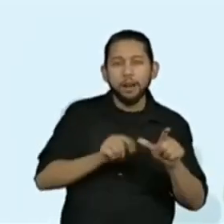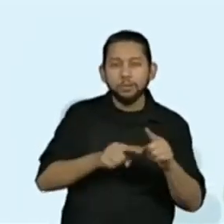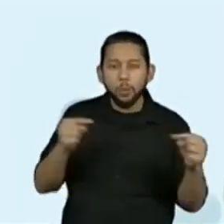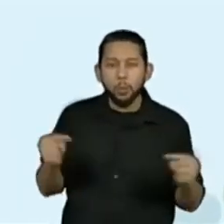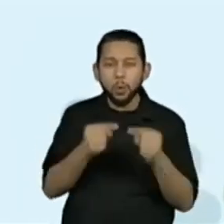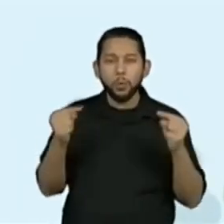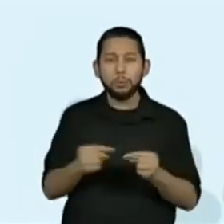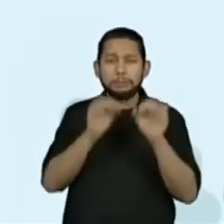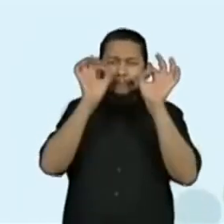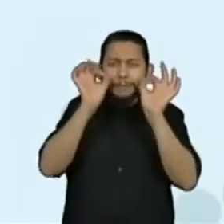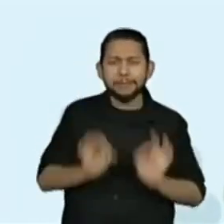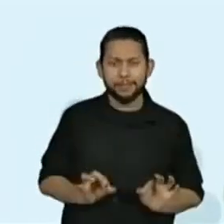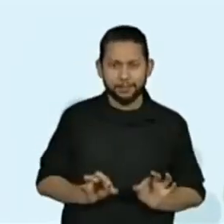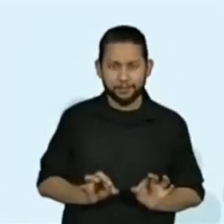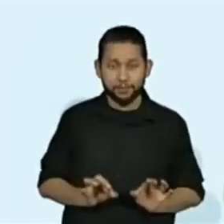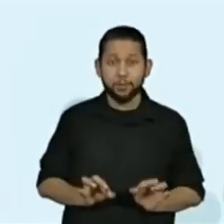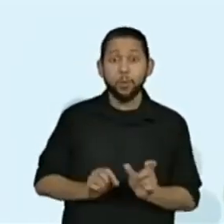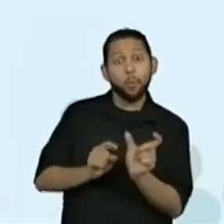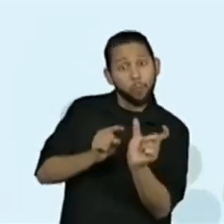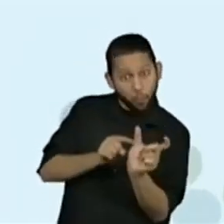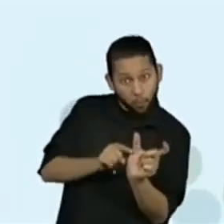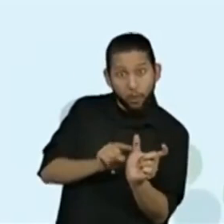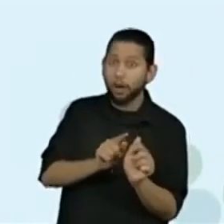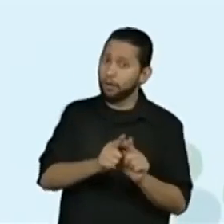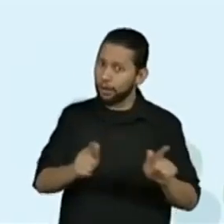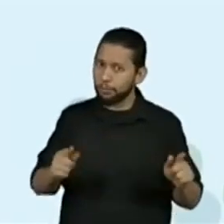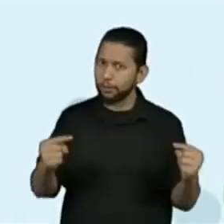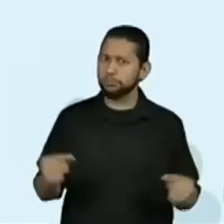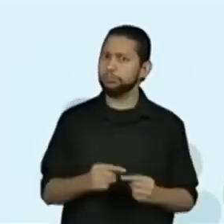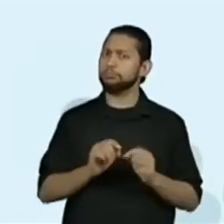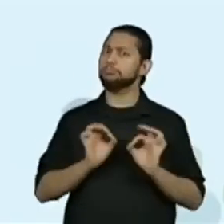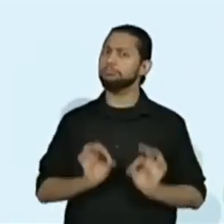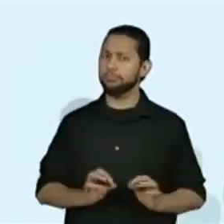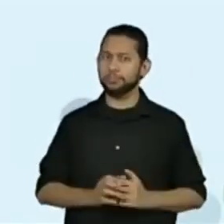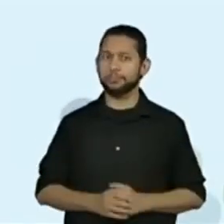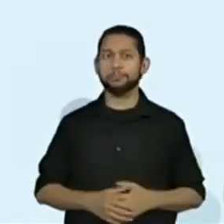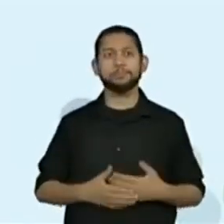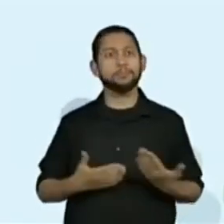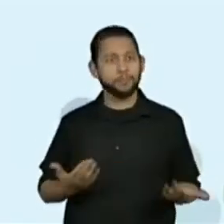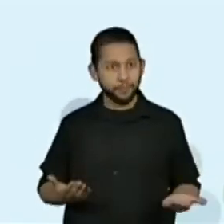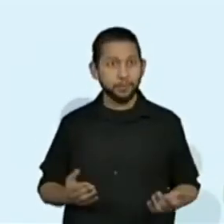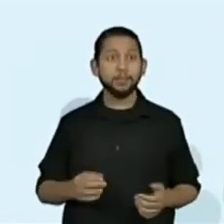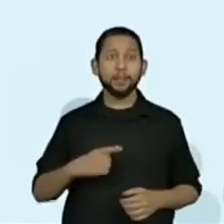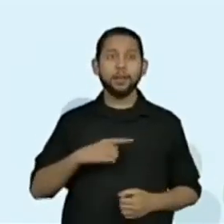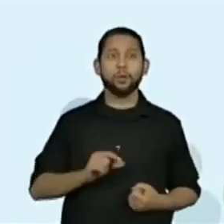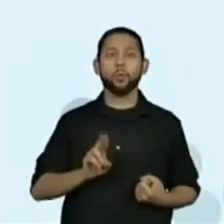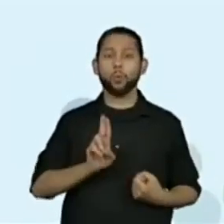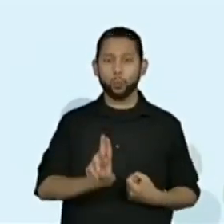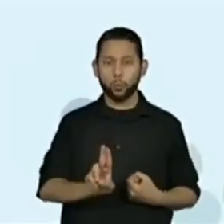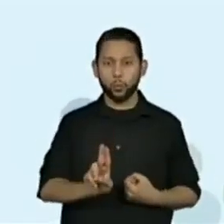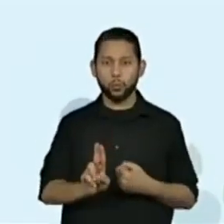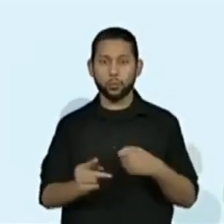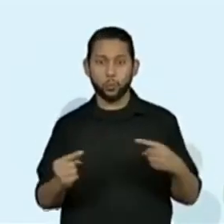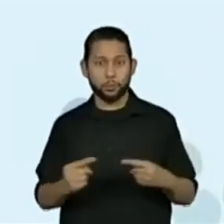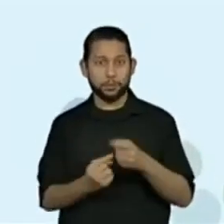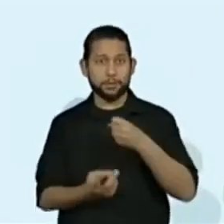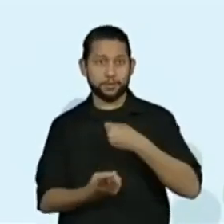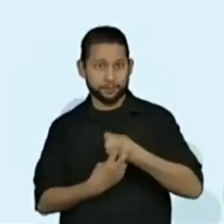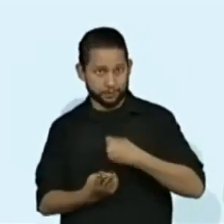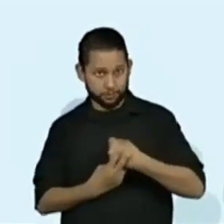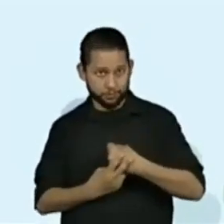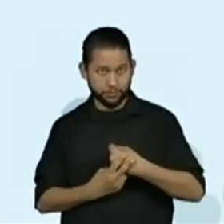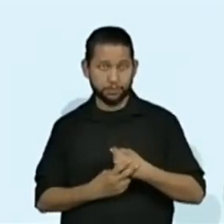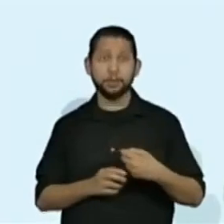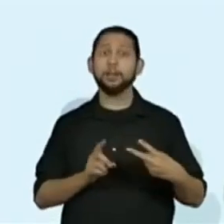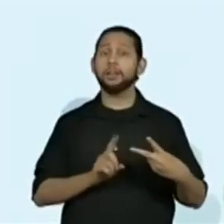regulares morfológico-gramaticais. U em verbos e L. AM ou